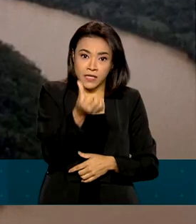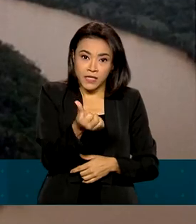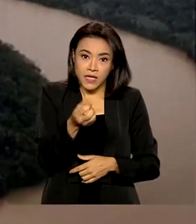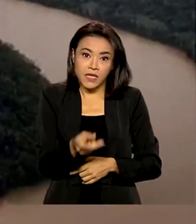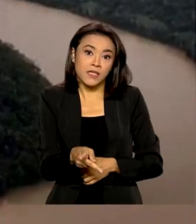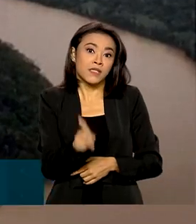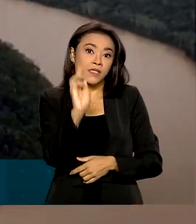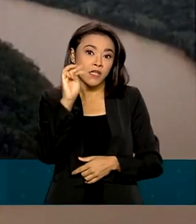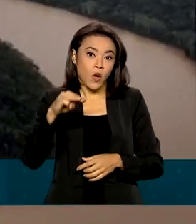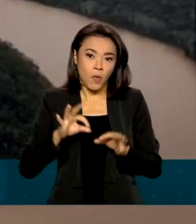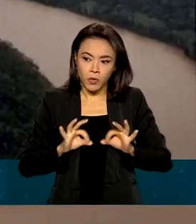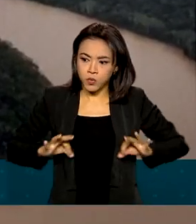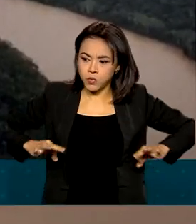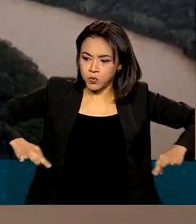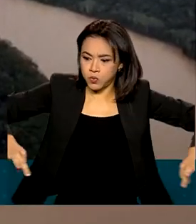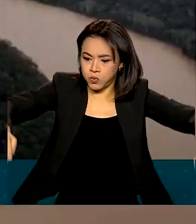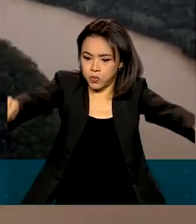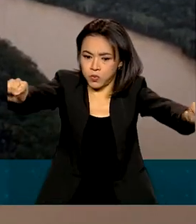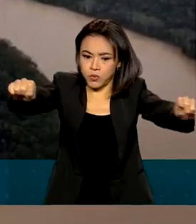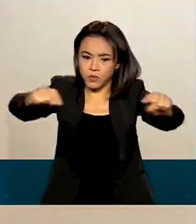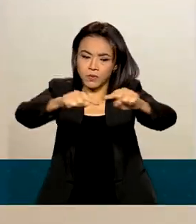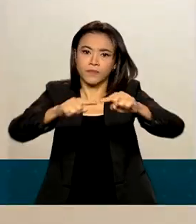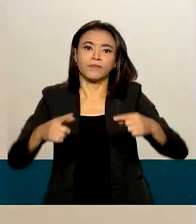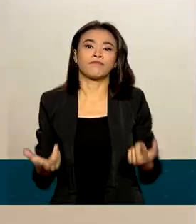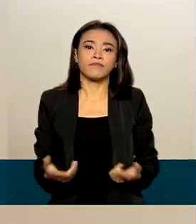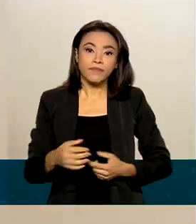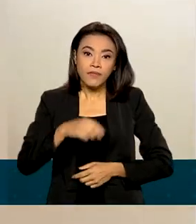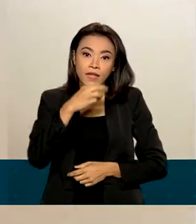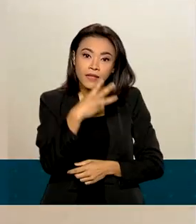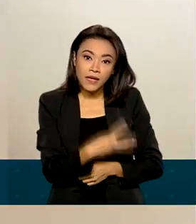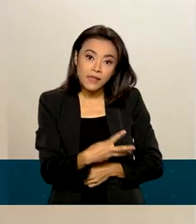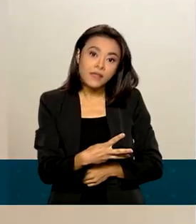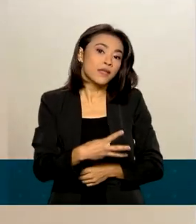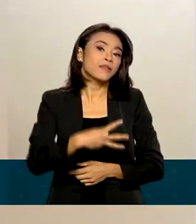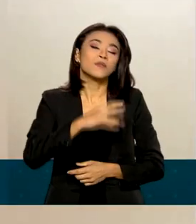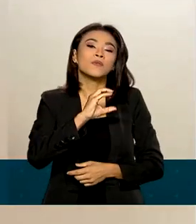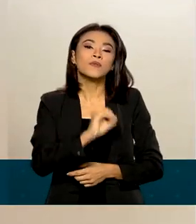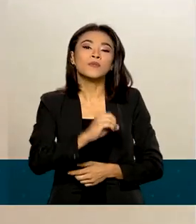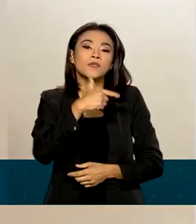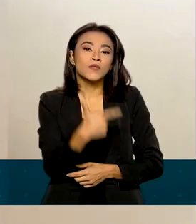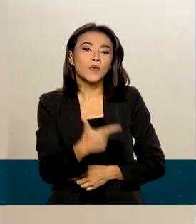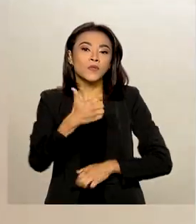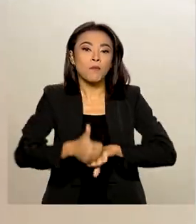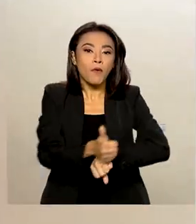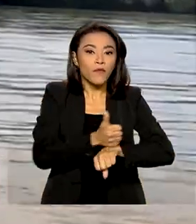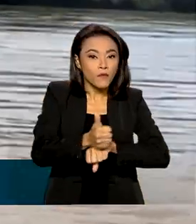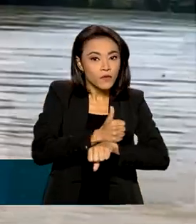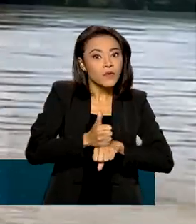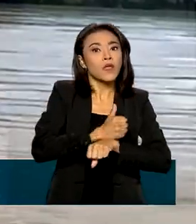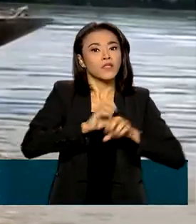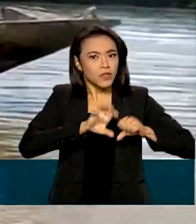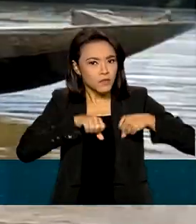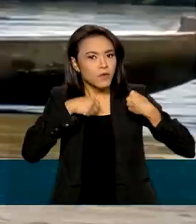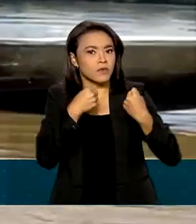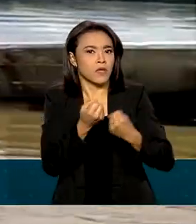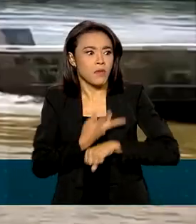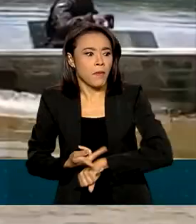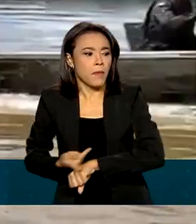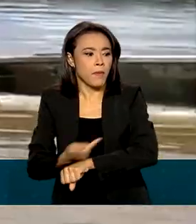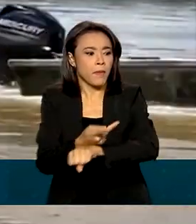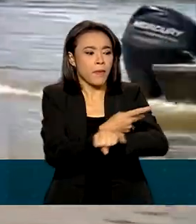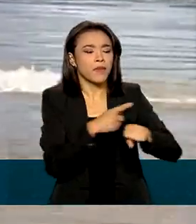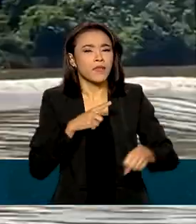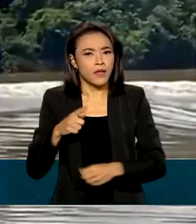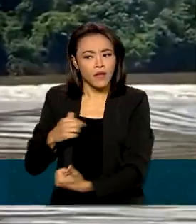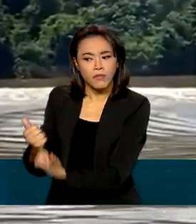o equivalente a mais de 3 mil campos de futebol. 302 profissionais participaram do Esforço Federal, além do efetivo de